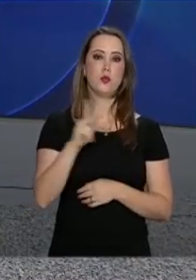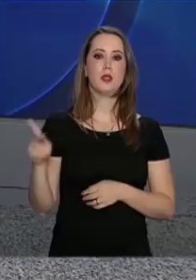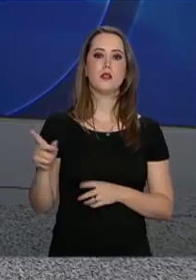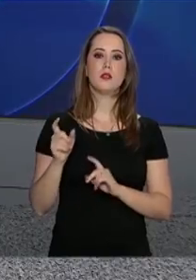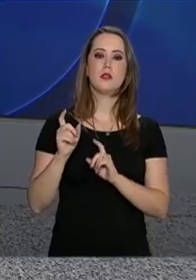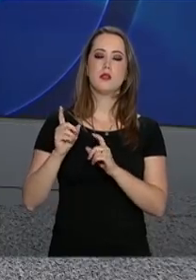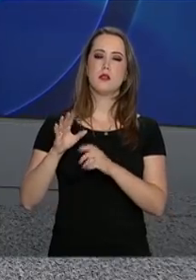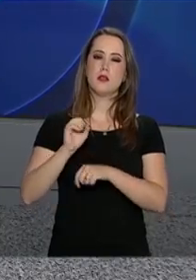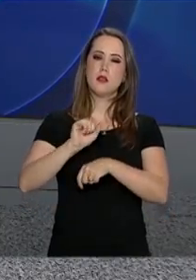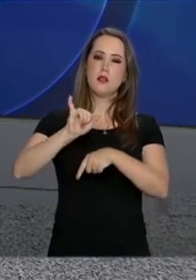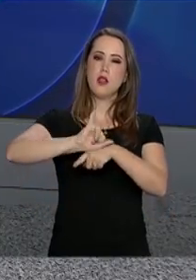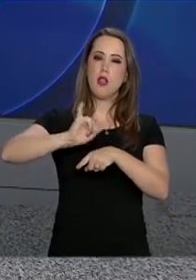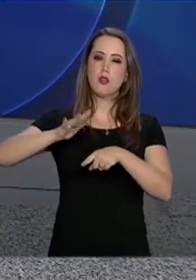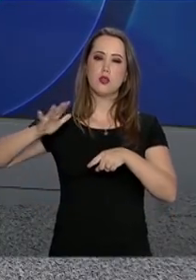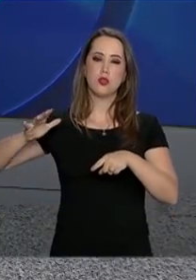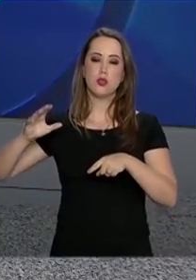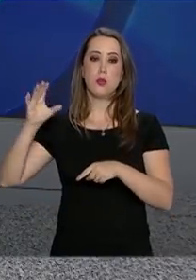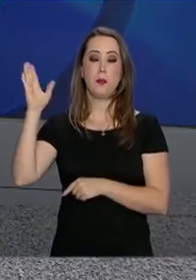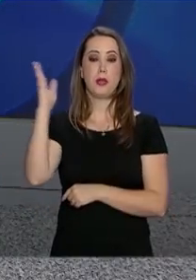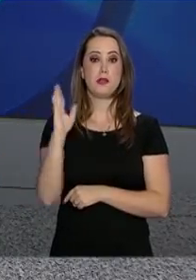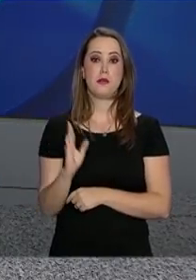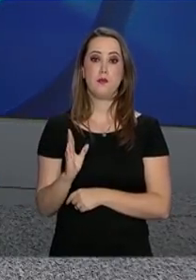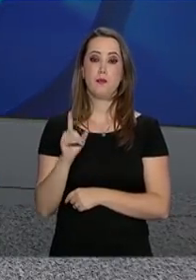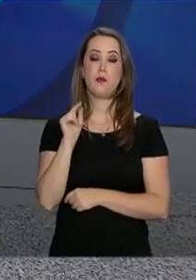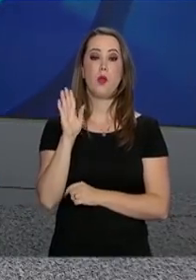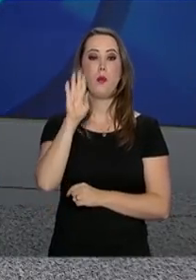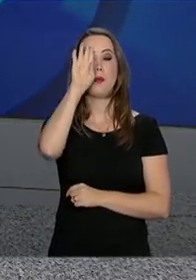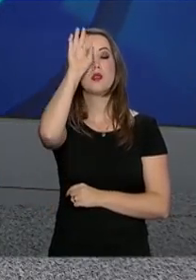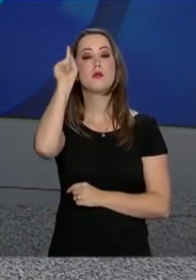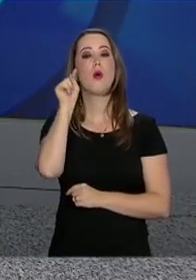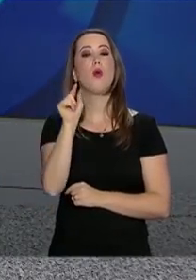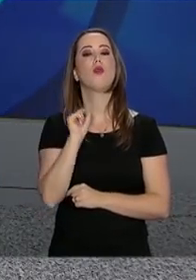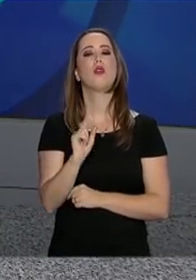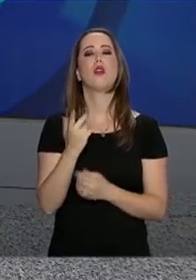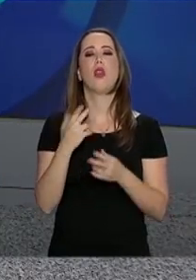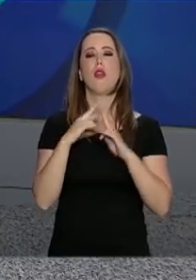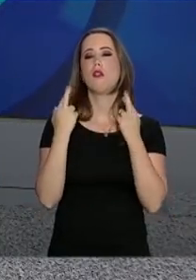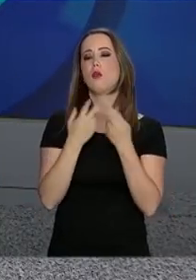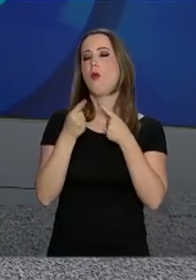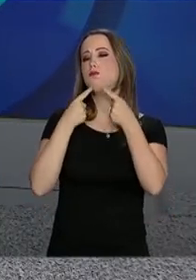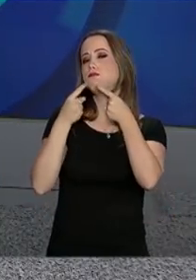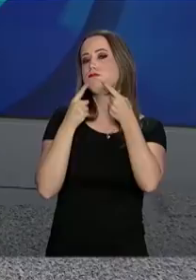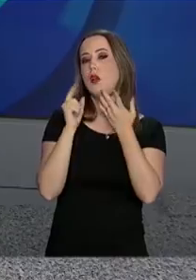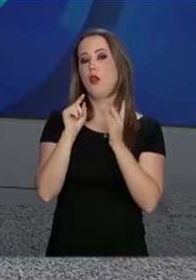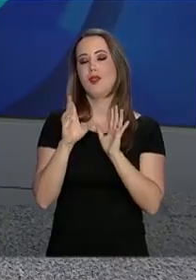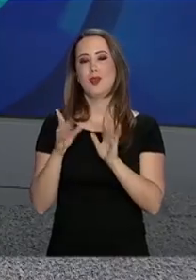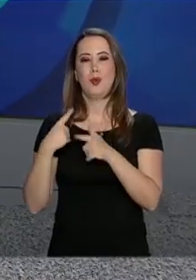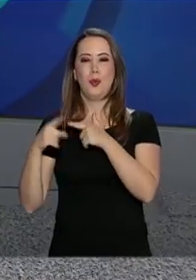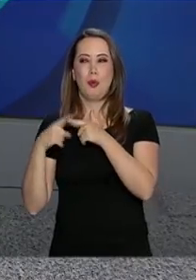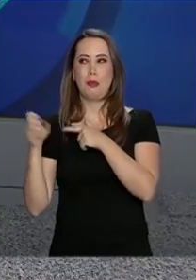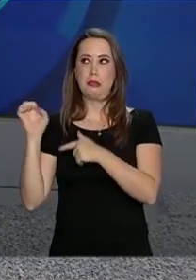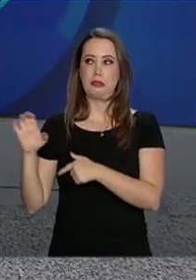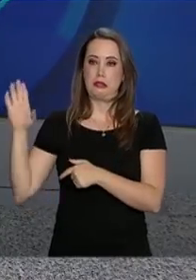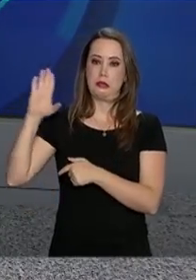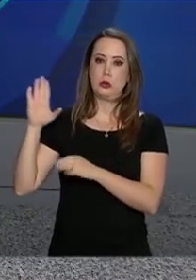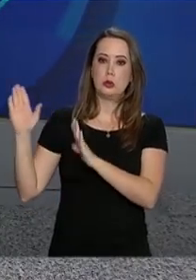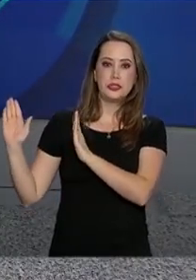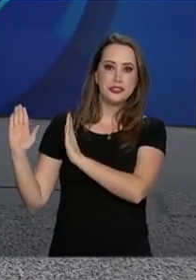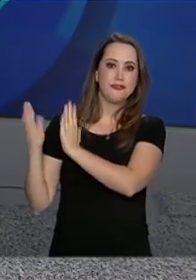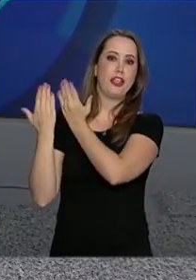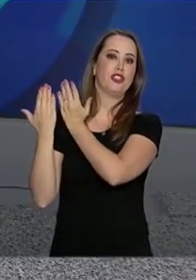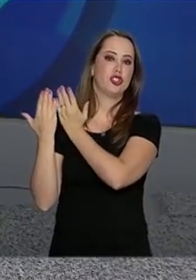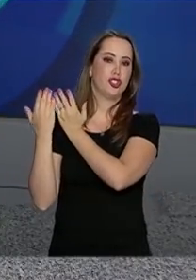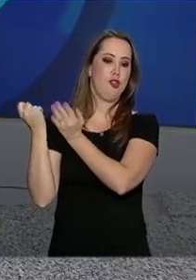executivo do Instituto Aço Brasil. O principal tema da reunião foi a restrição anunciada esta semana pela União Europeia